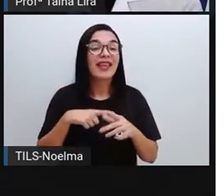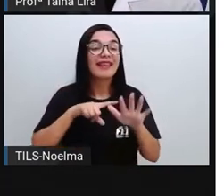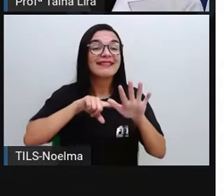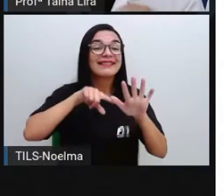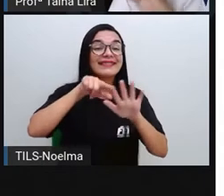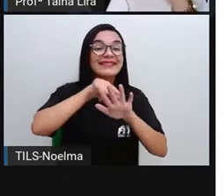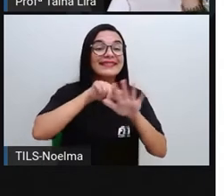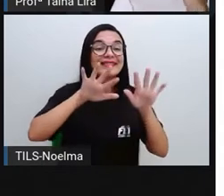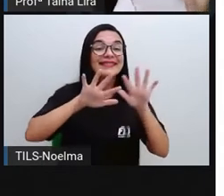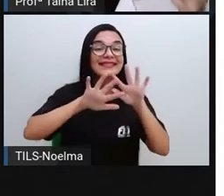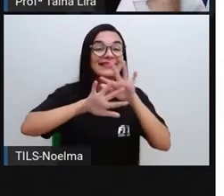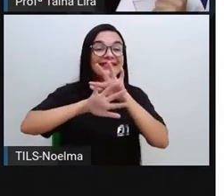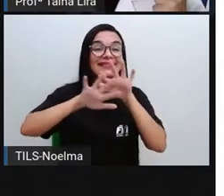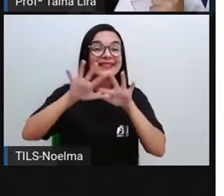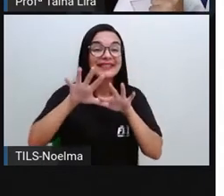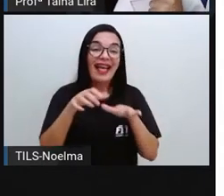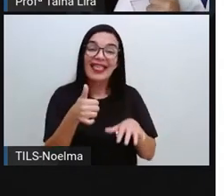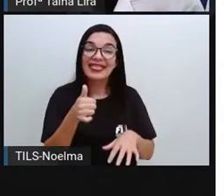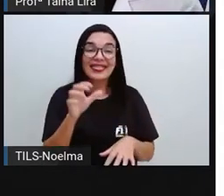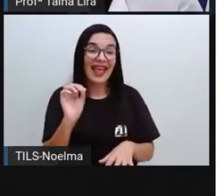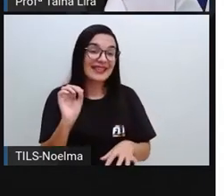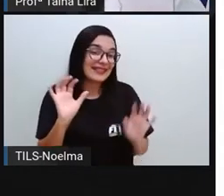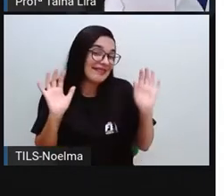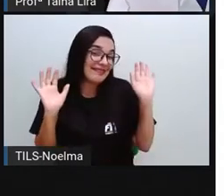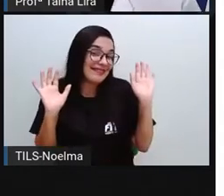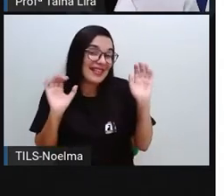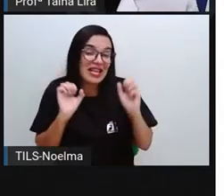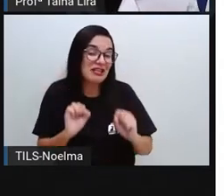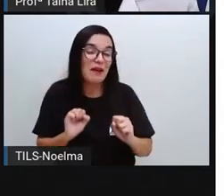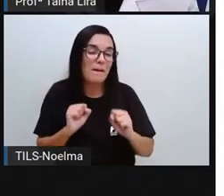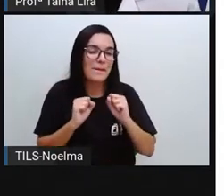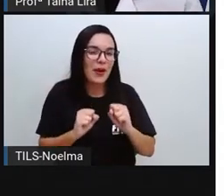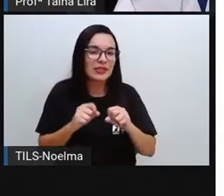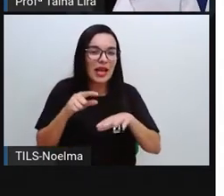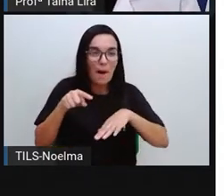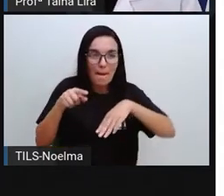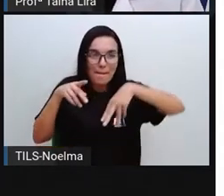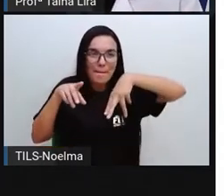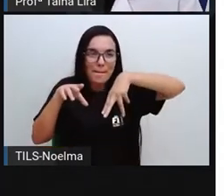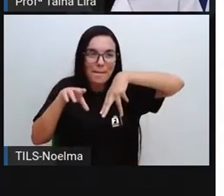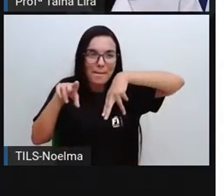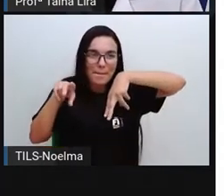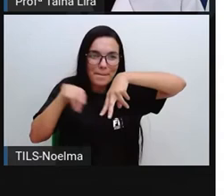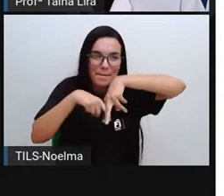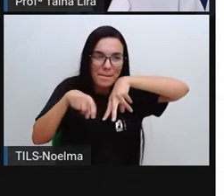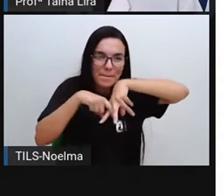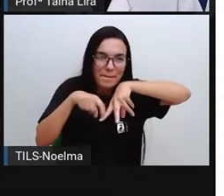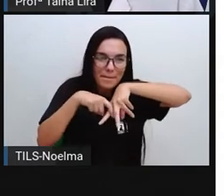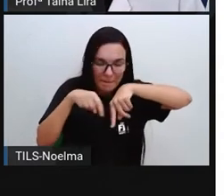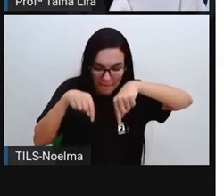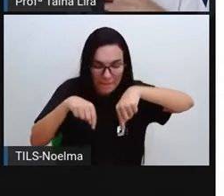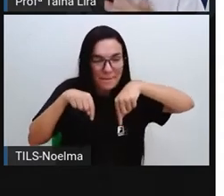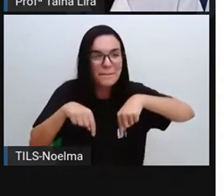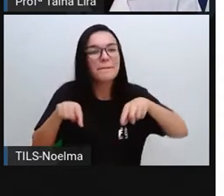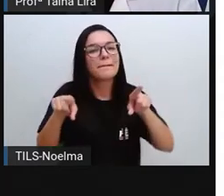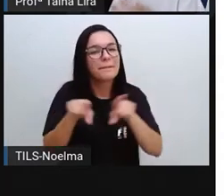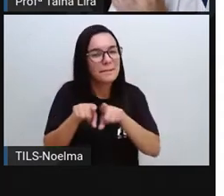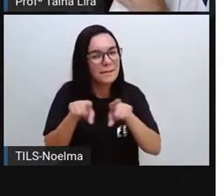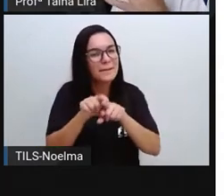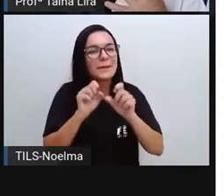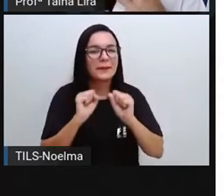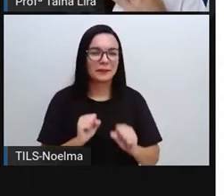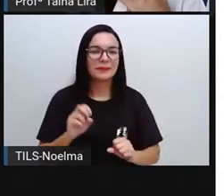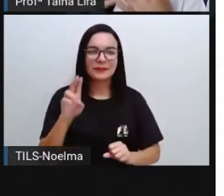dedos na mão, 15, que a gente pode juntar até os dedos do pé, tá? Então, a gente consegue